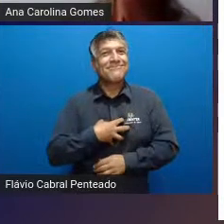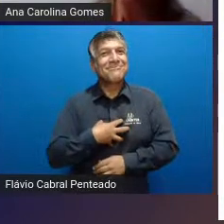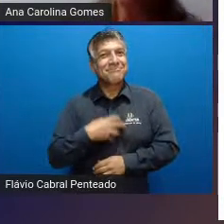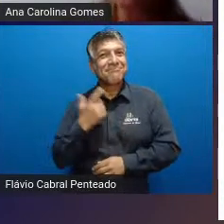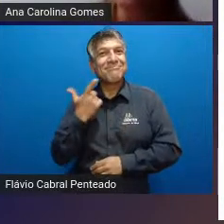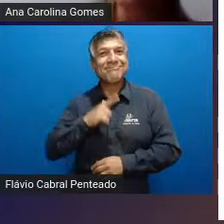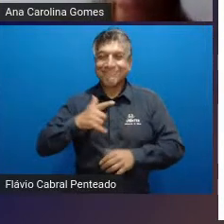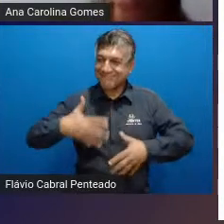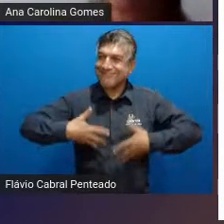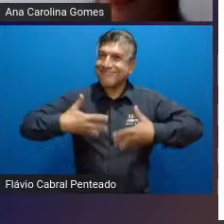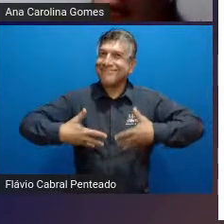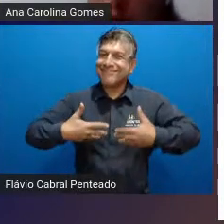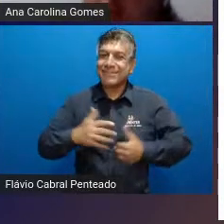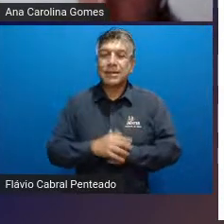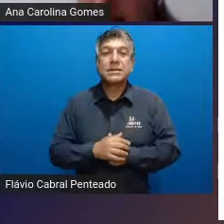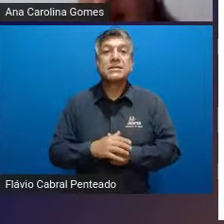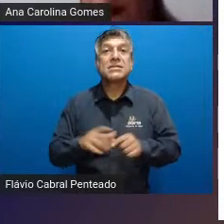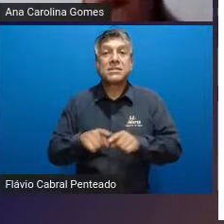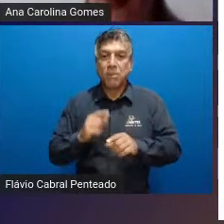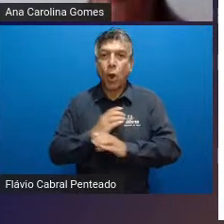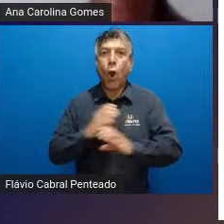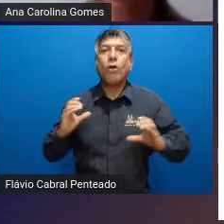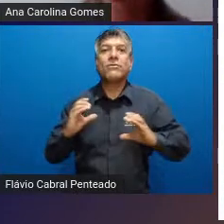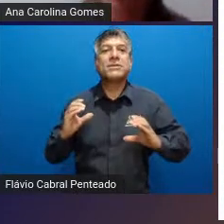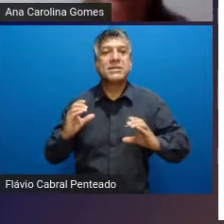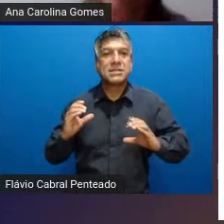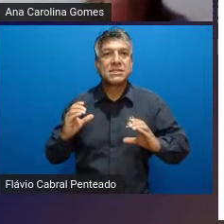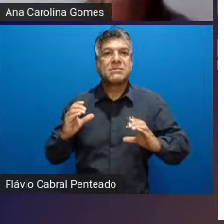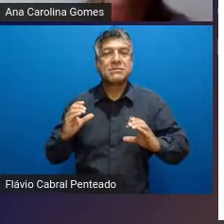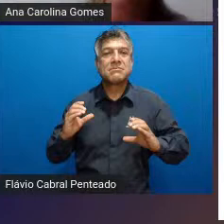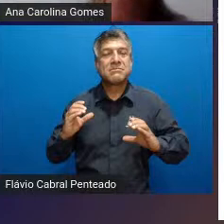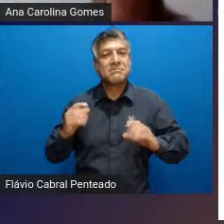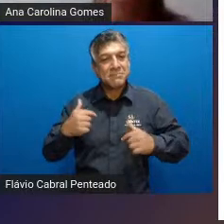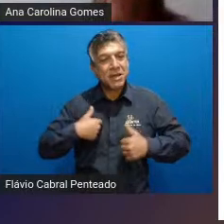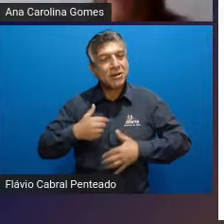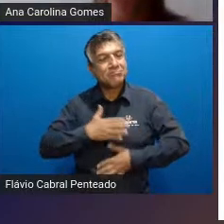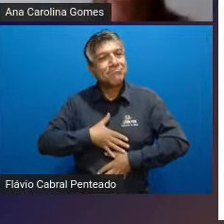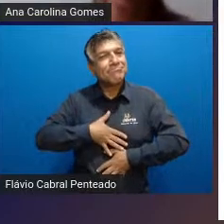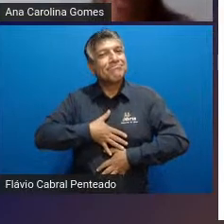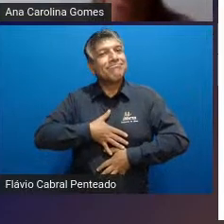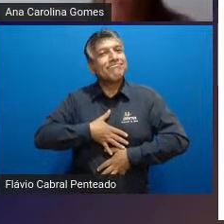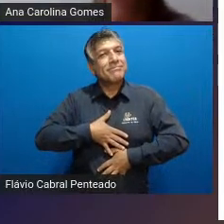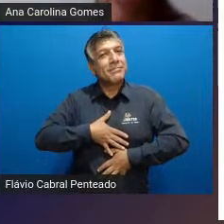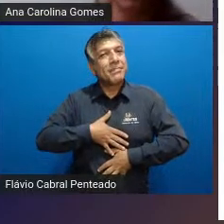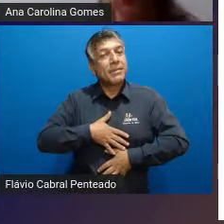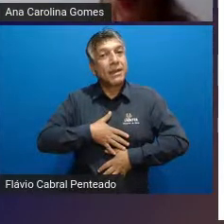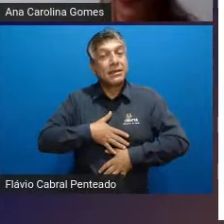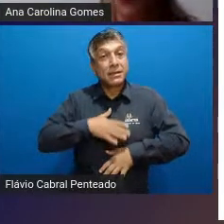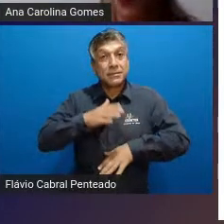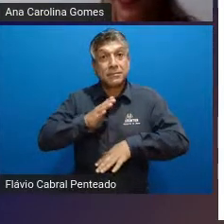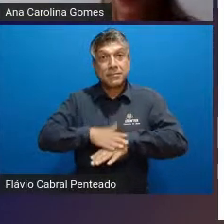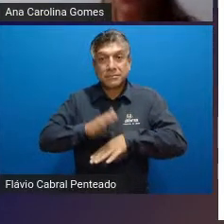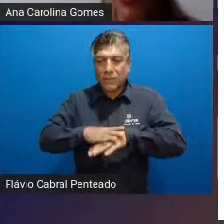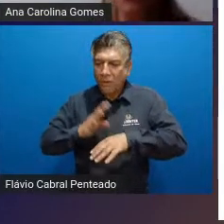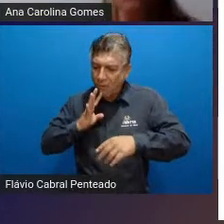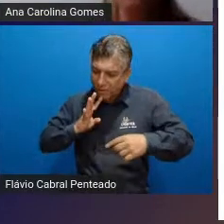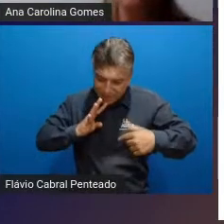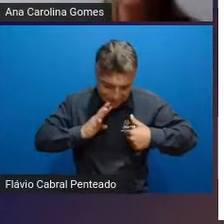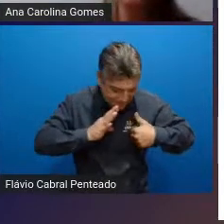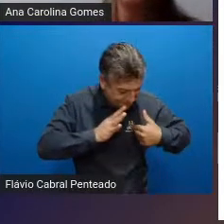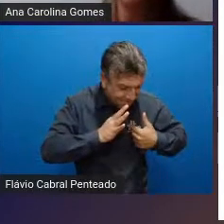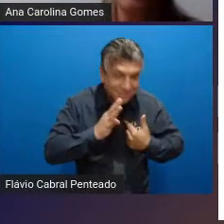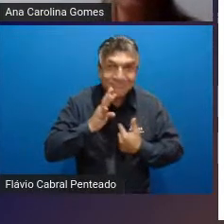se motivar a autoconfiança a autoestima dele aumenta ele se investigar ele se autoconhecer também